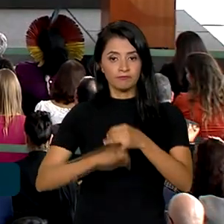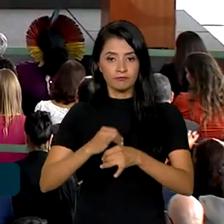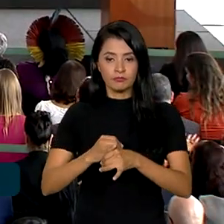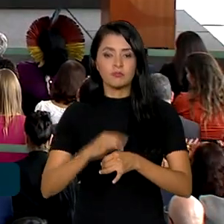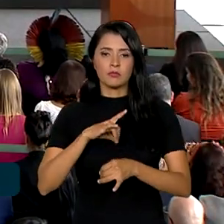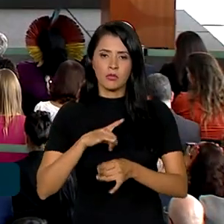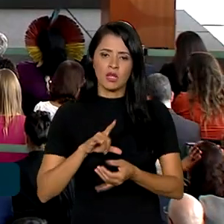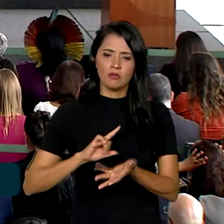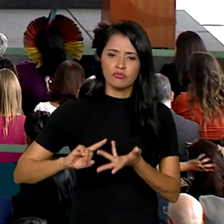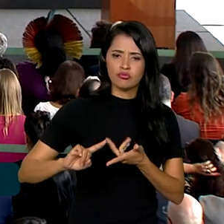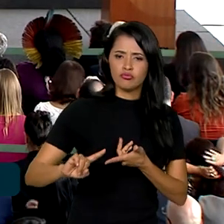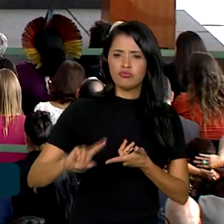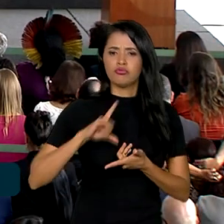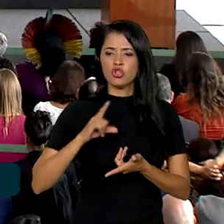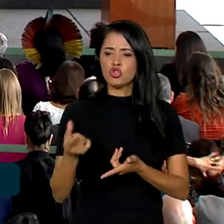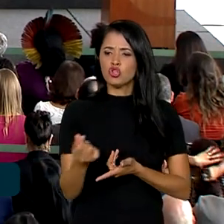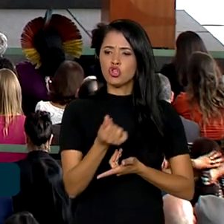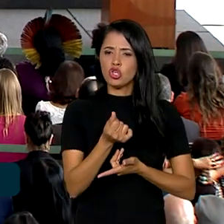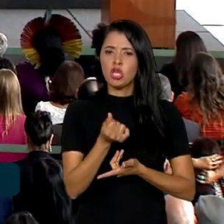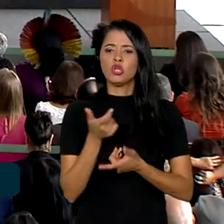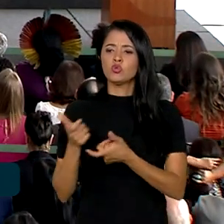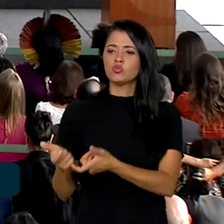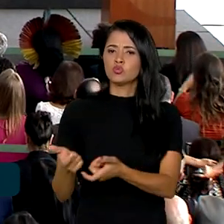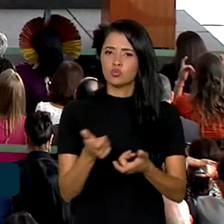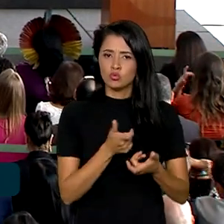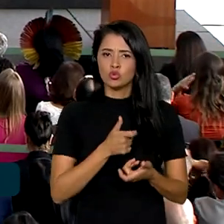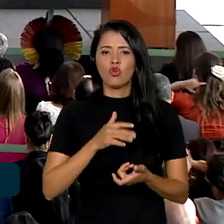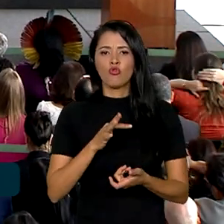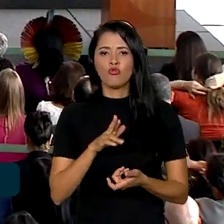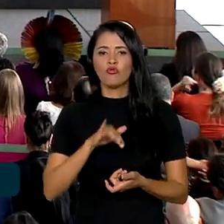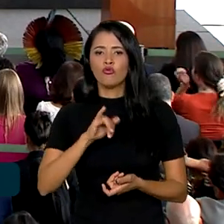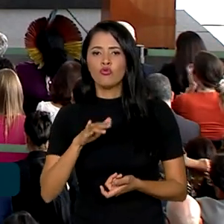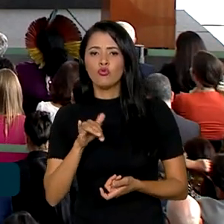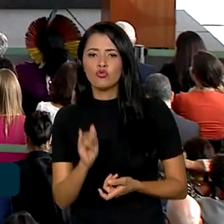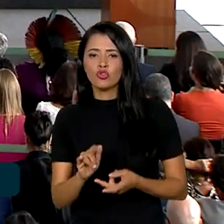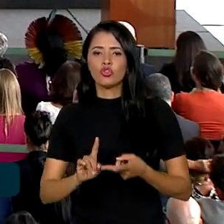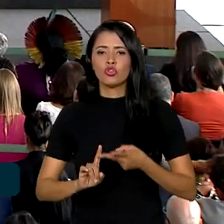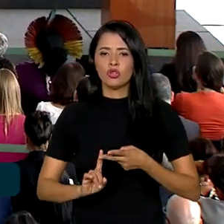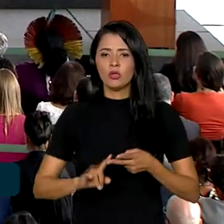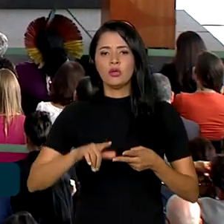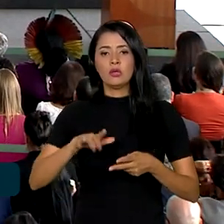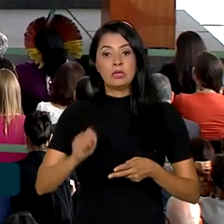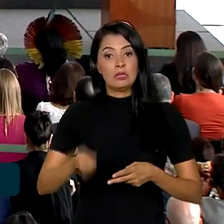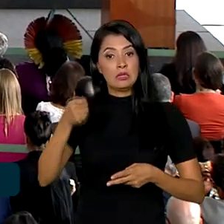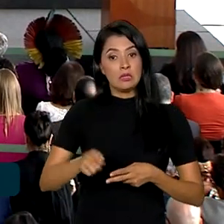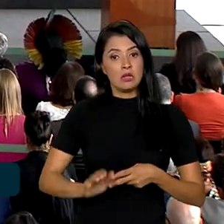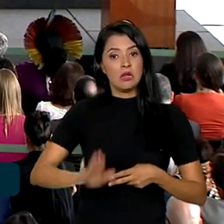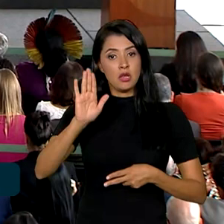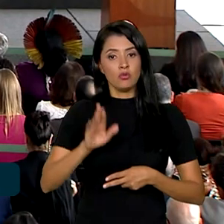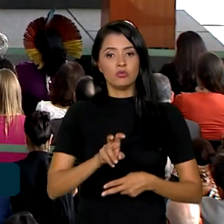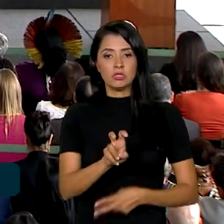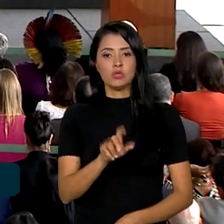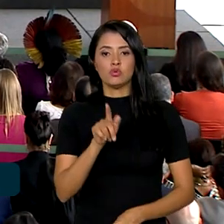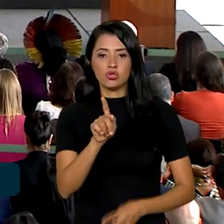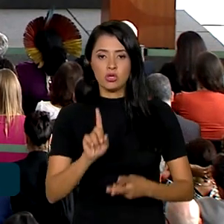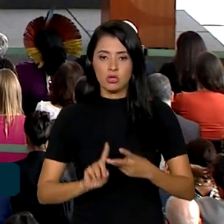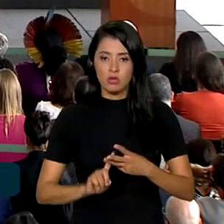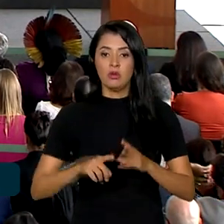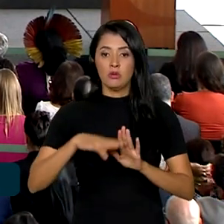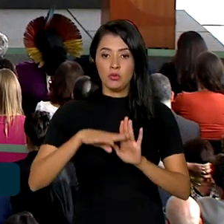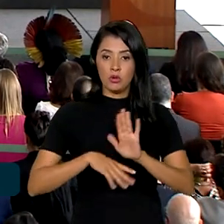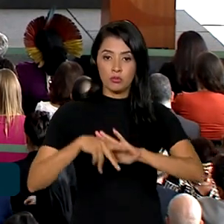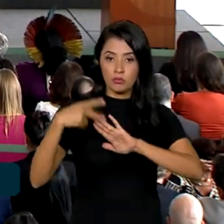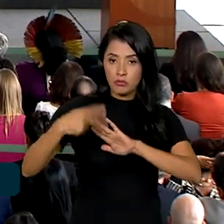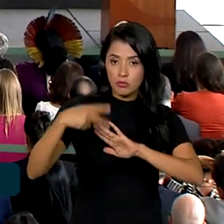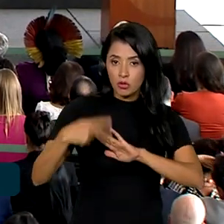recursos de várias fontes, da fonte do FUSH, da fonte do leilão do 5G, da fonte de programa do